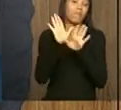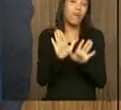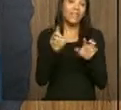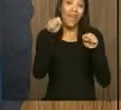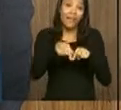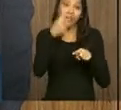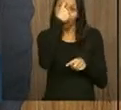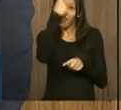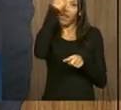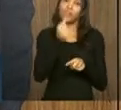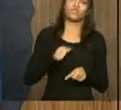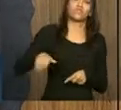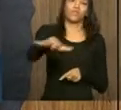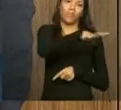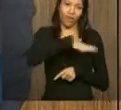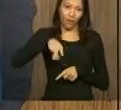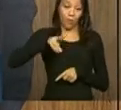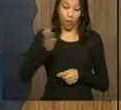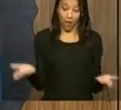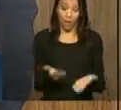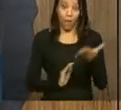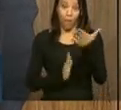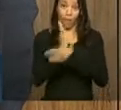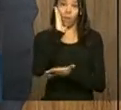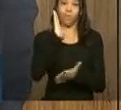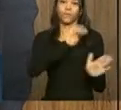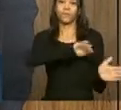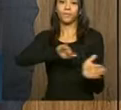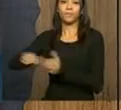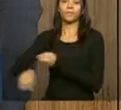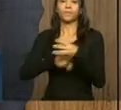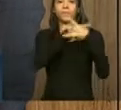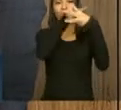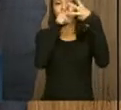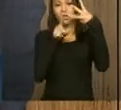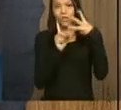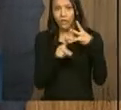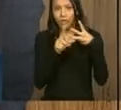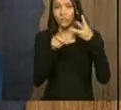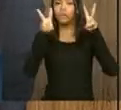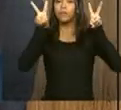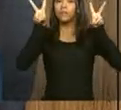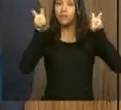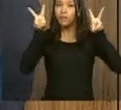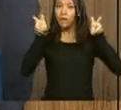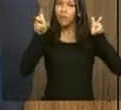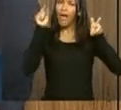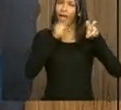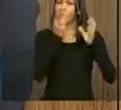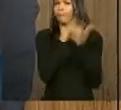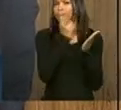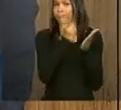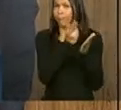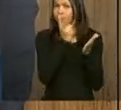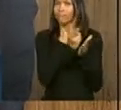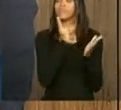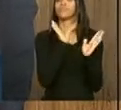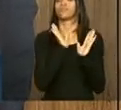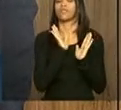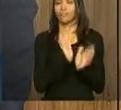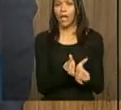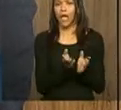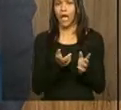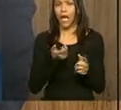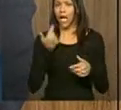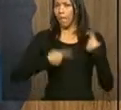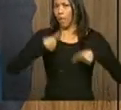geral que deve ser aprovada. Terceiro tema é a regulação financeira. É um tema que vem sendo tratado regularmente no